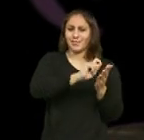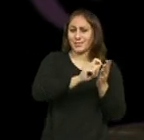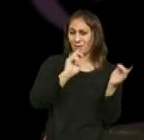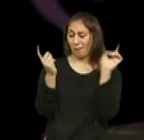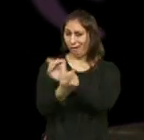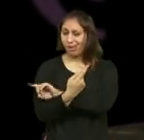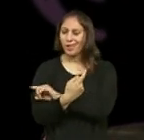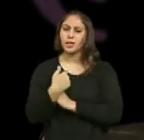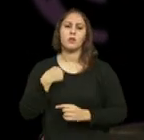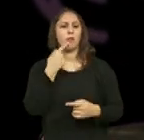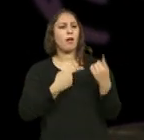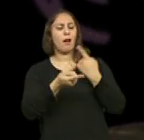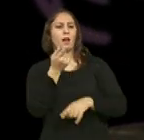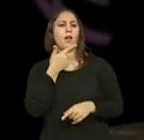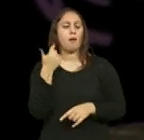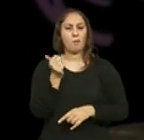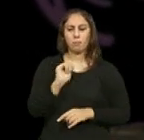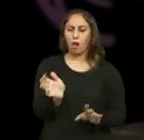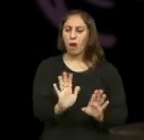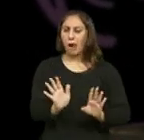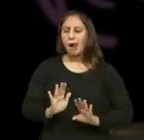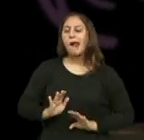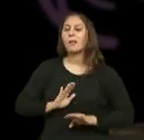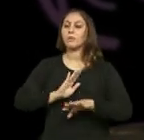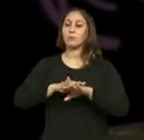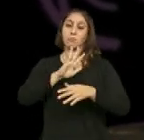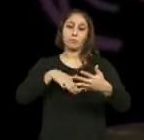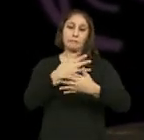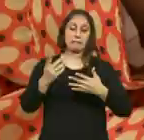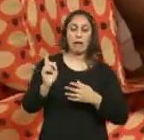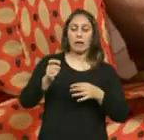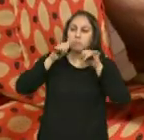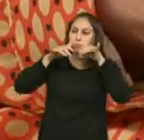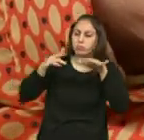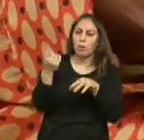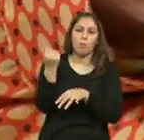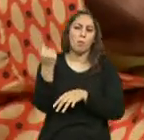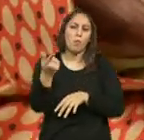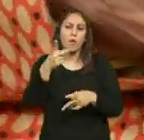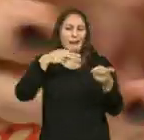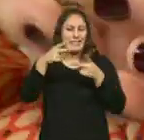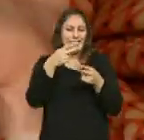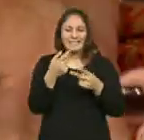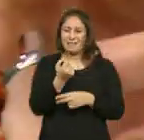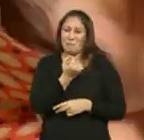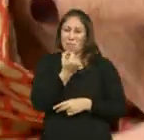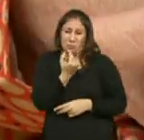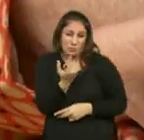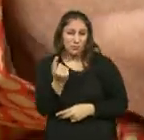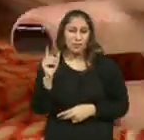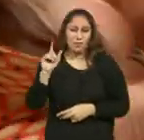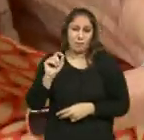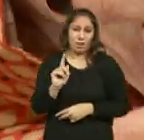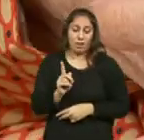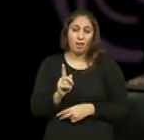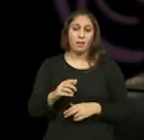tendem em conta que é poesia e que a nossa crítica é muito parca, não é? E que não tem muito para onde se espraiar